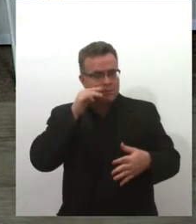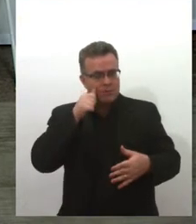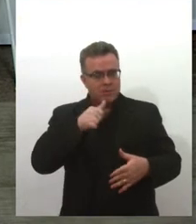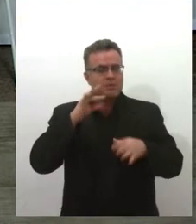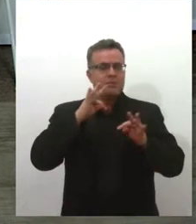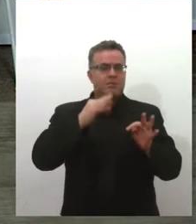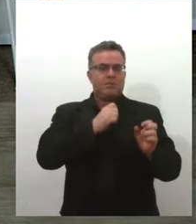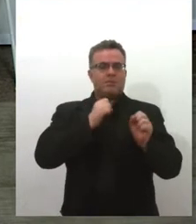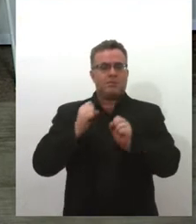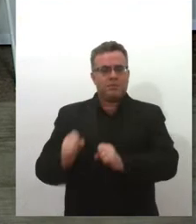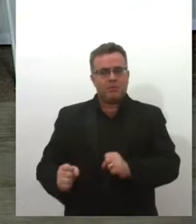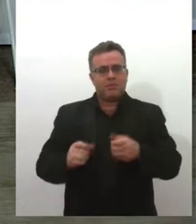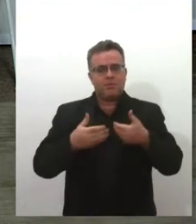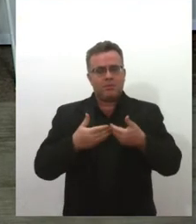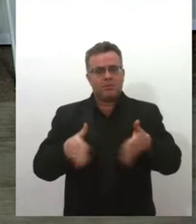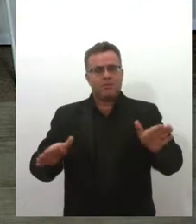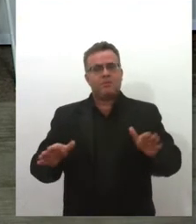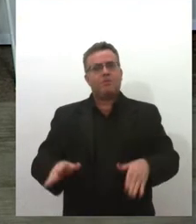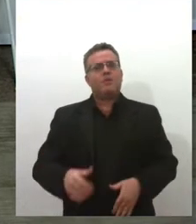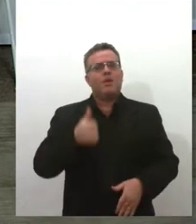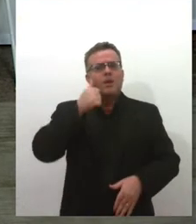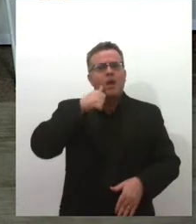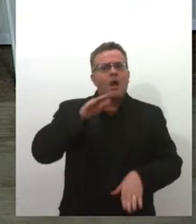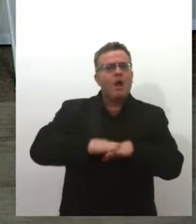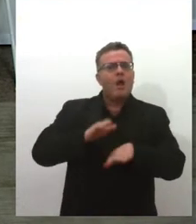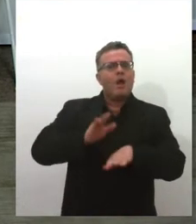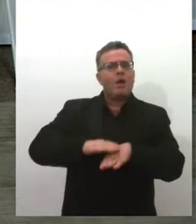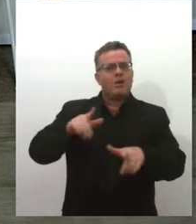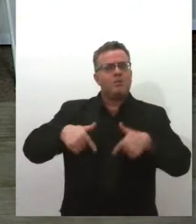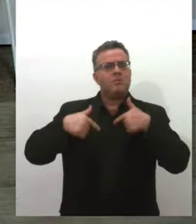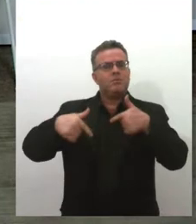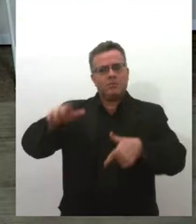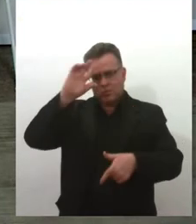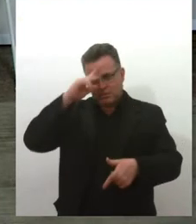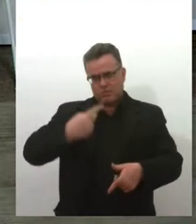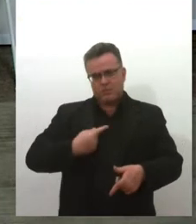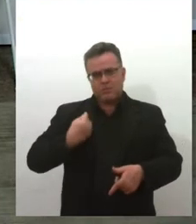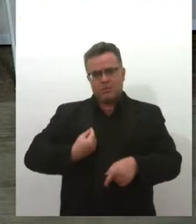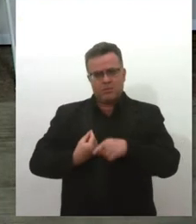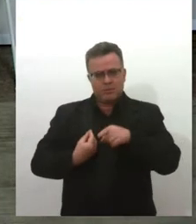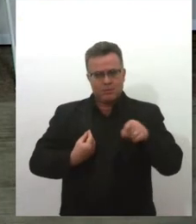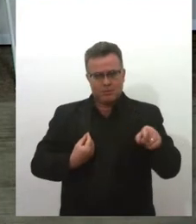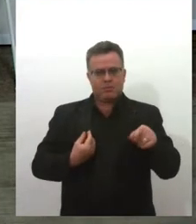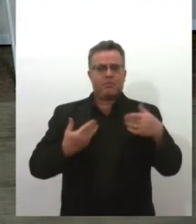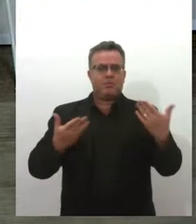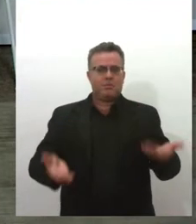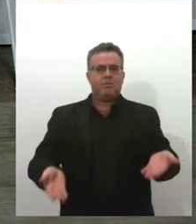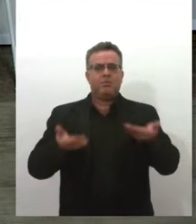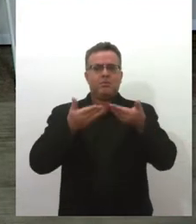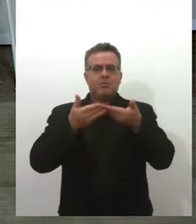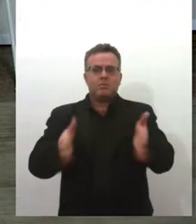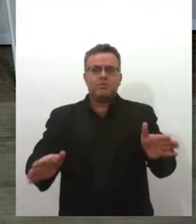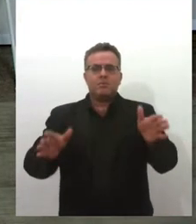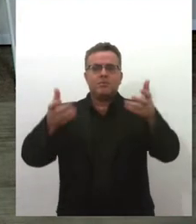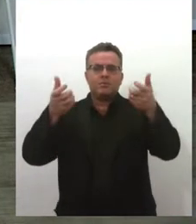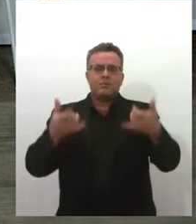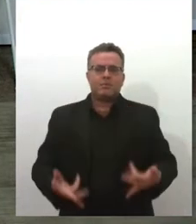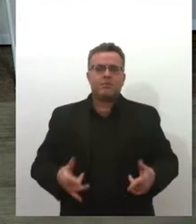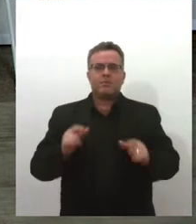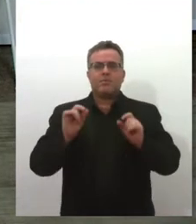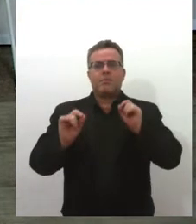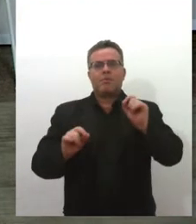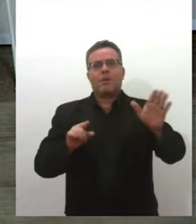está no ar. Lembrando, Elas no Comando de suas próprias vidas. E eu já abro o programa de hoje te fazendo uma